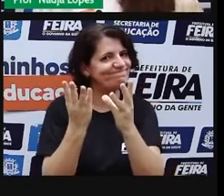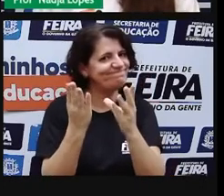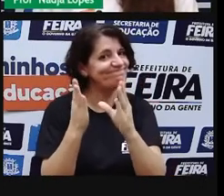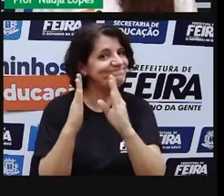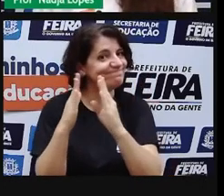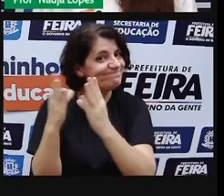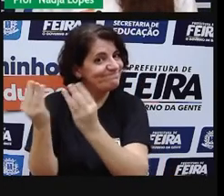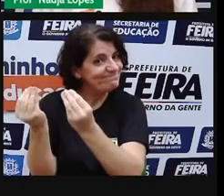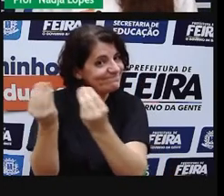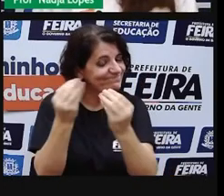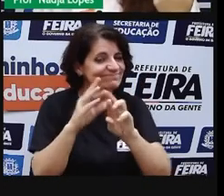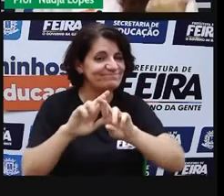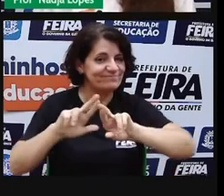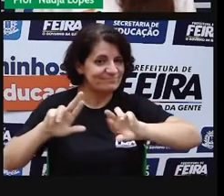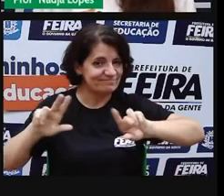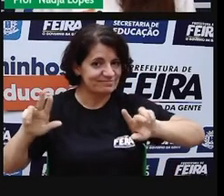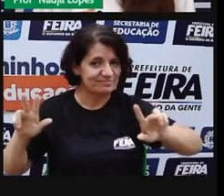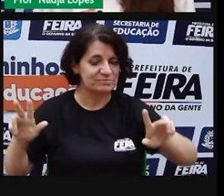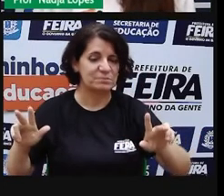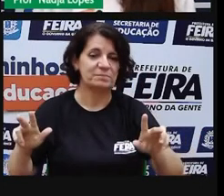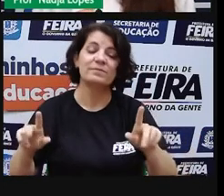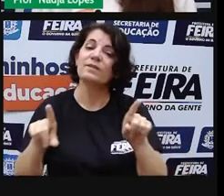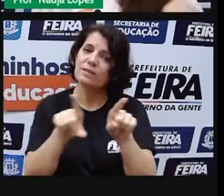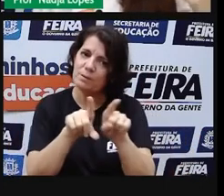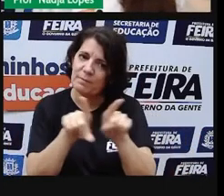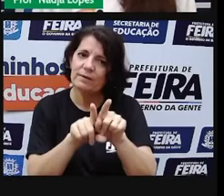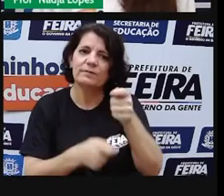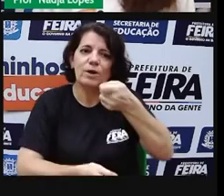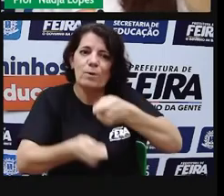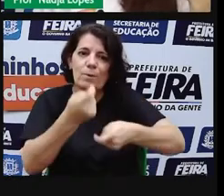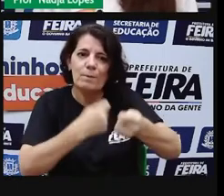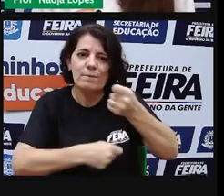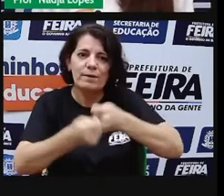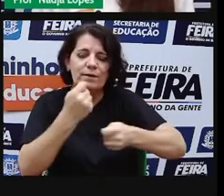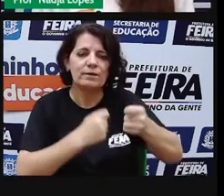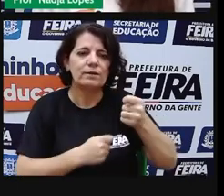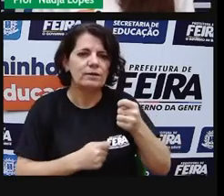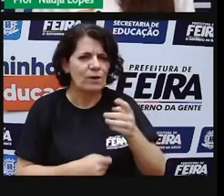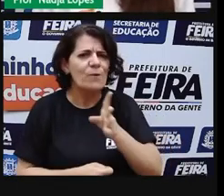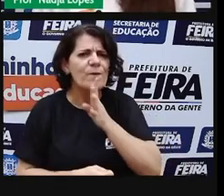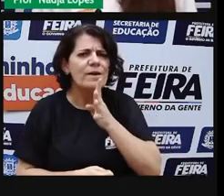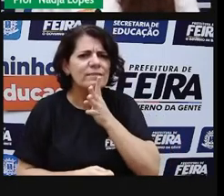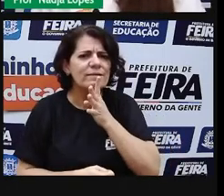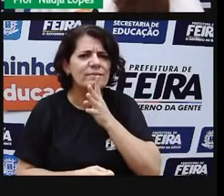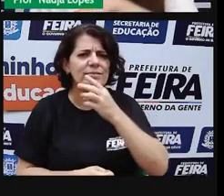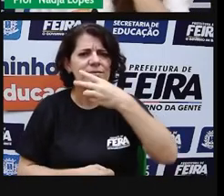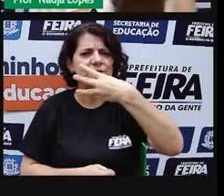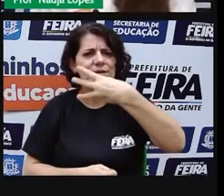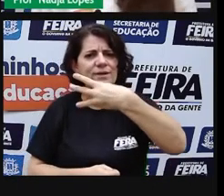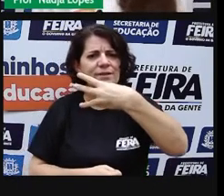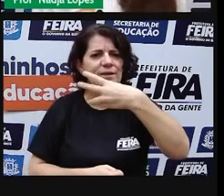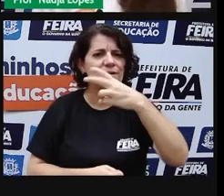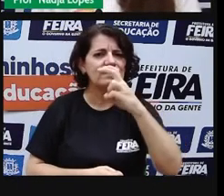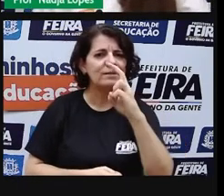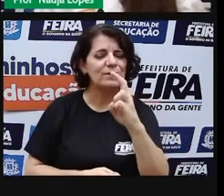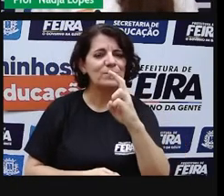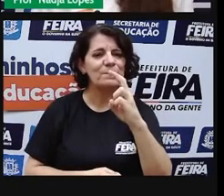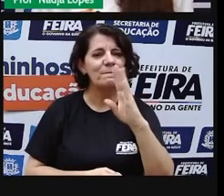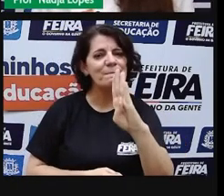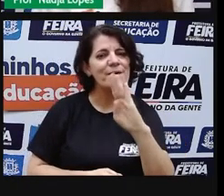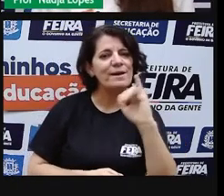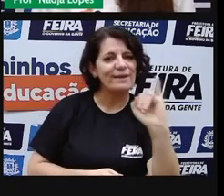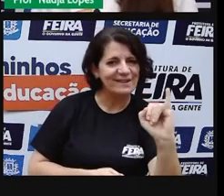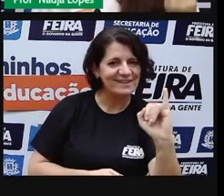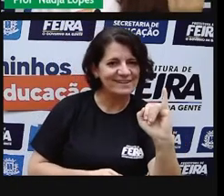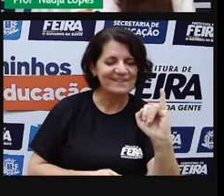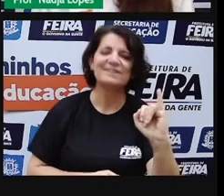como uma dessas atividades econômicas as indústrias, vocês devem conhecer o centro industrial do Subaé, que agrega uma grande quantidade de